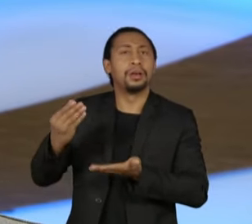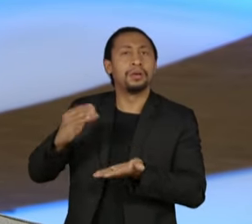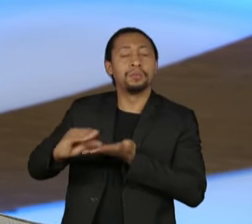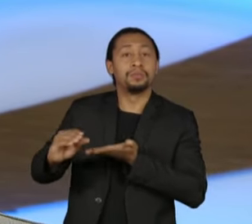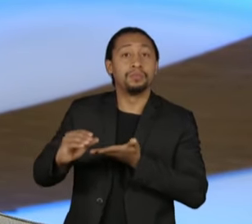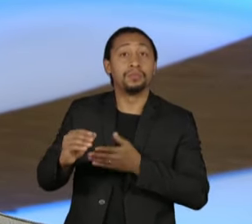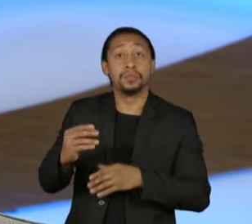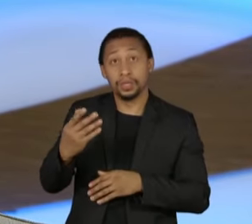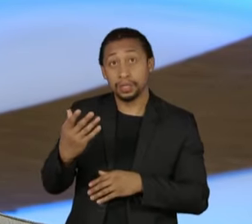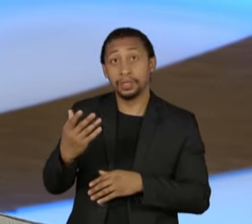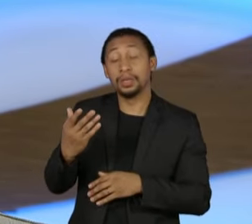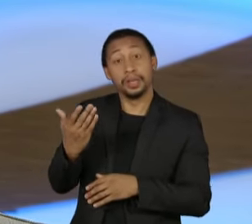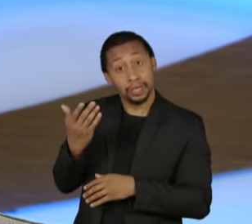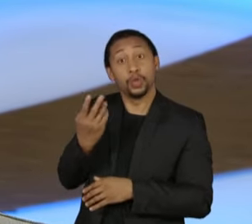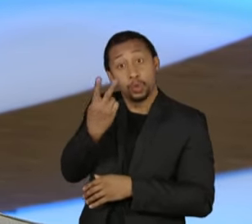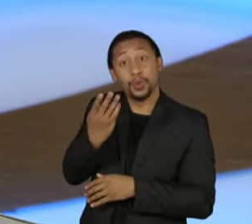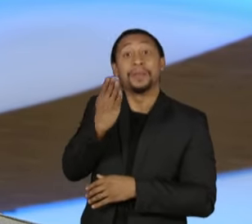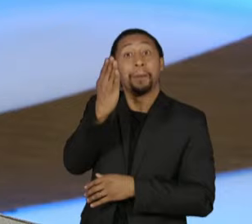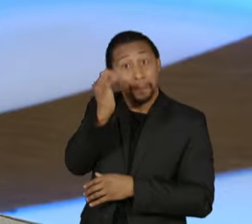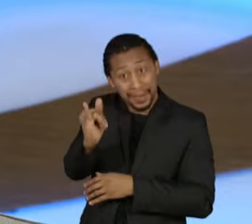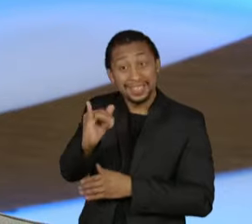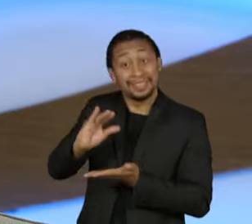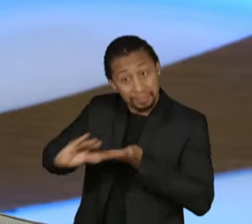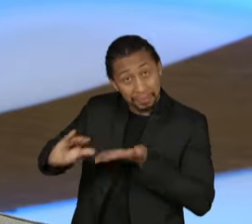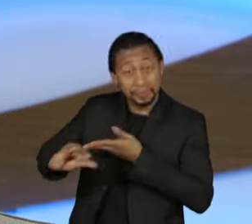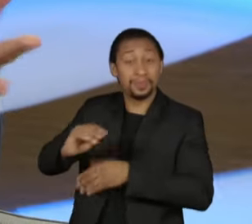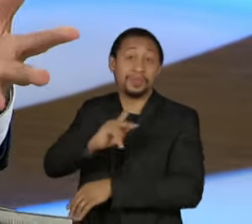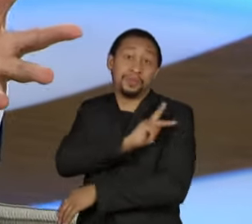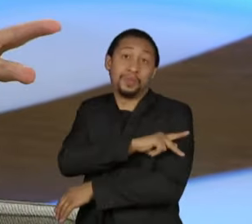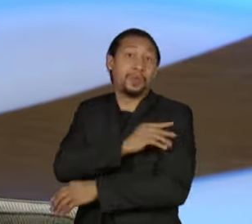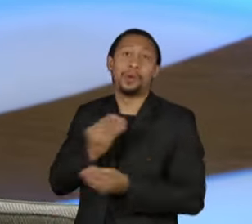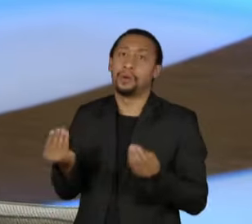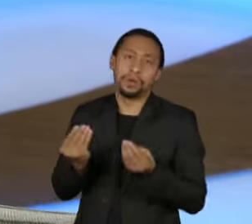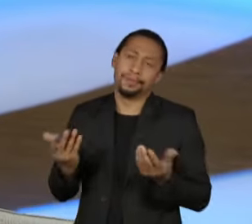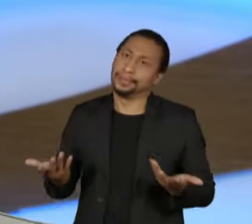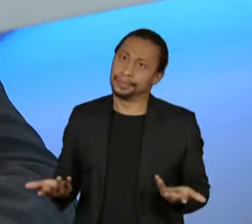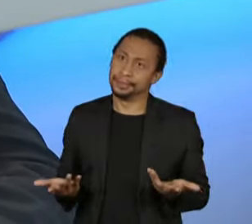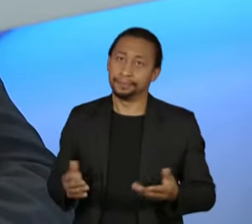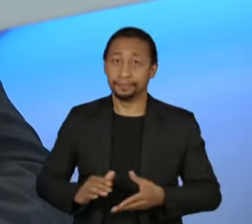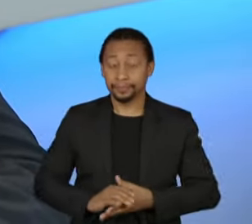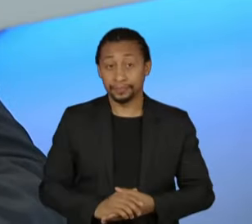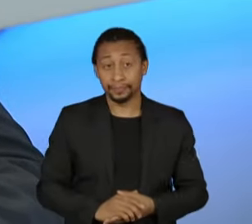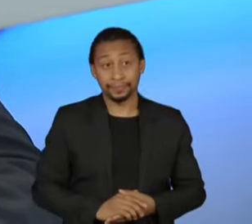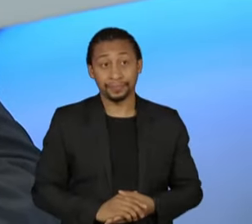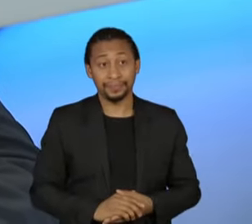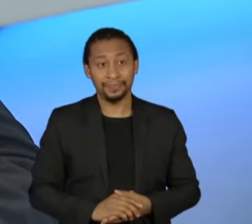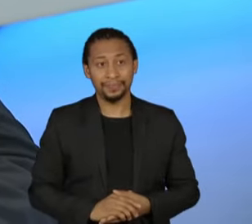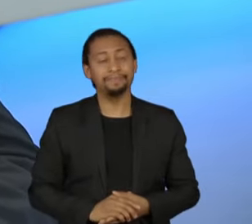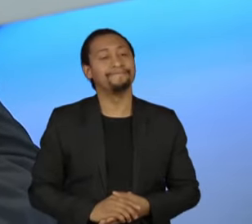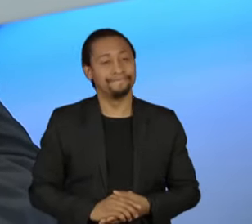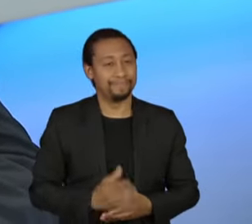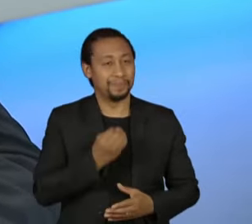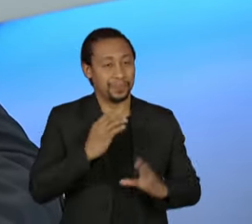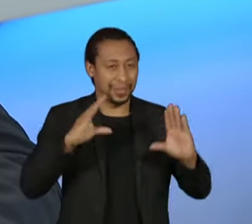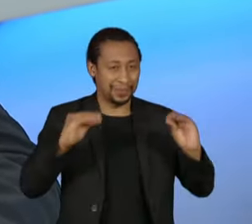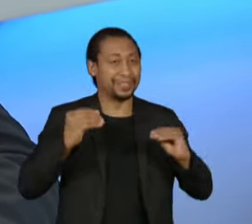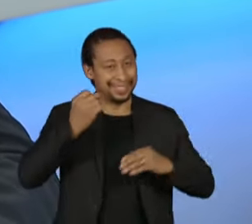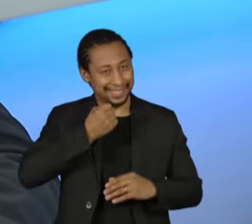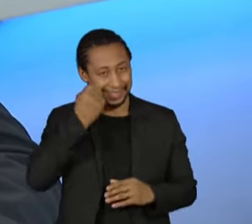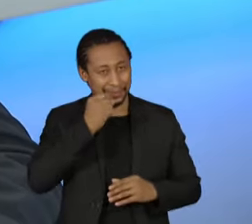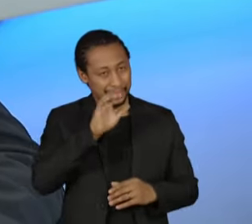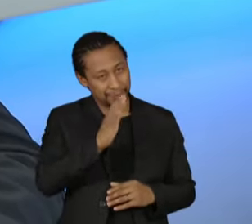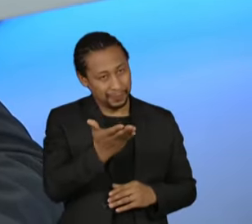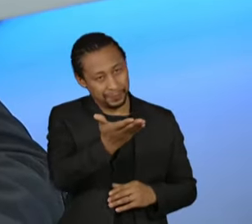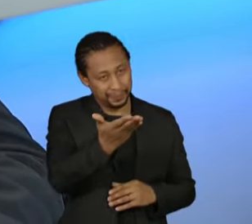o ano passado, 2 bilhões de reais, aproximadamente. André, diga lá. Não faz lógica. Boa noite, senador. Eu quero pegar esse ponto que o senhor colocou agora